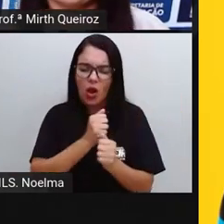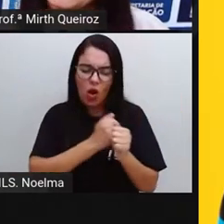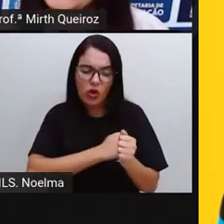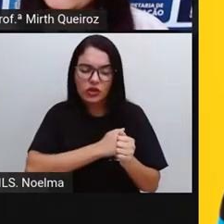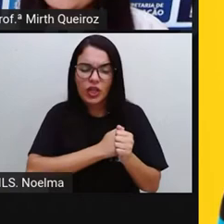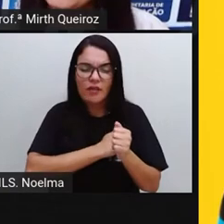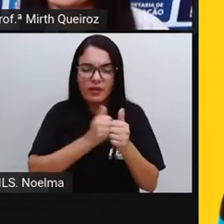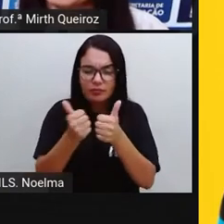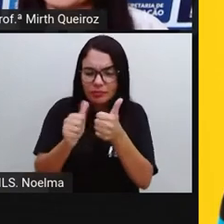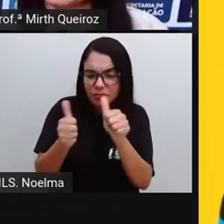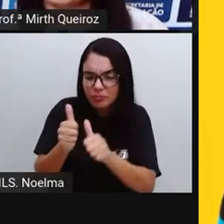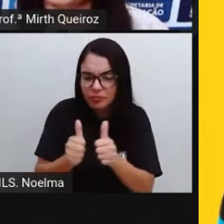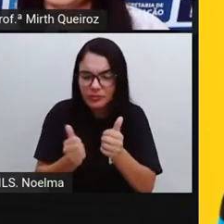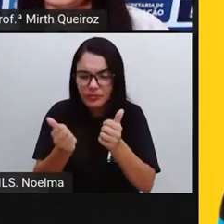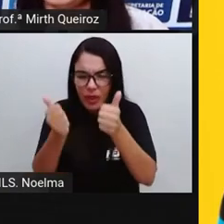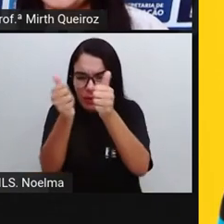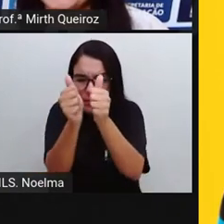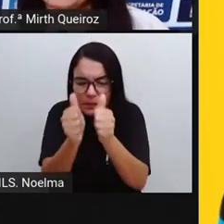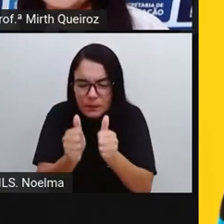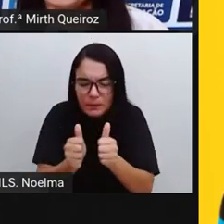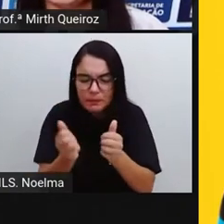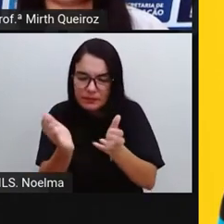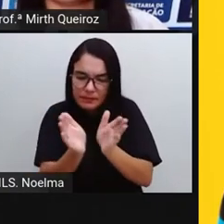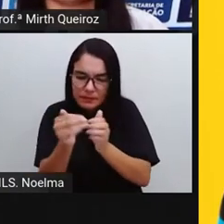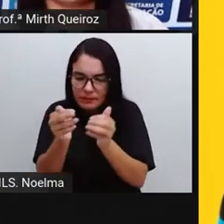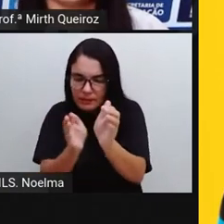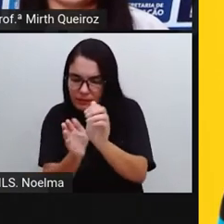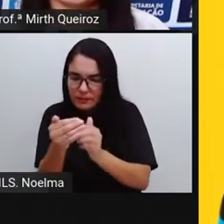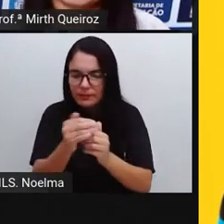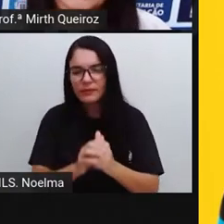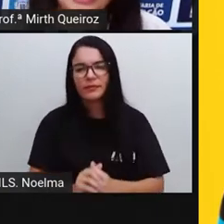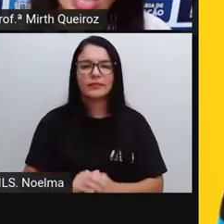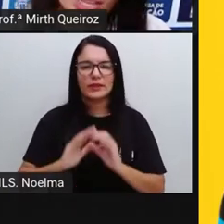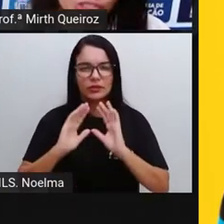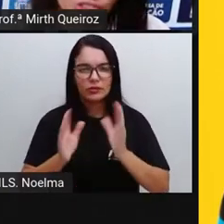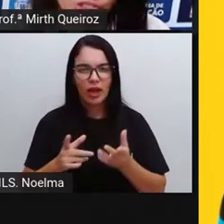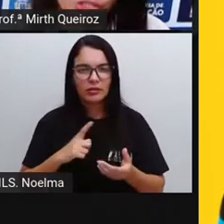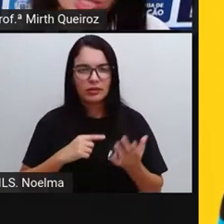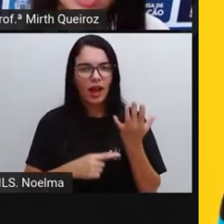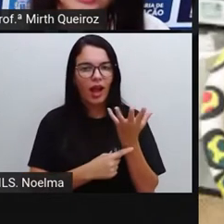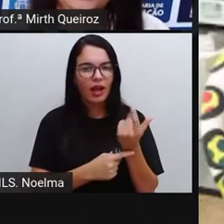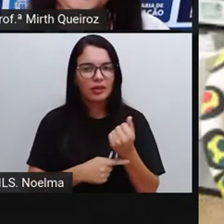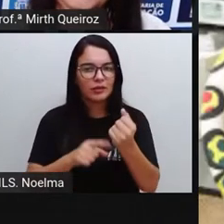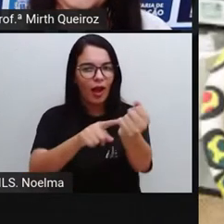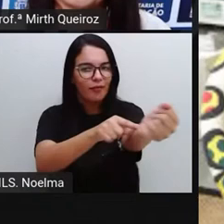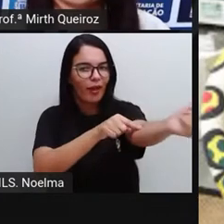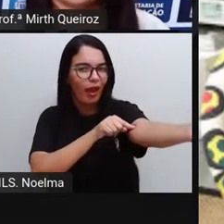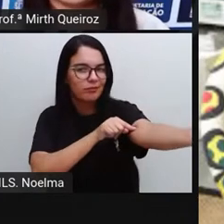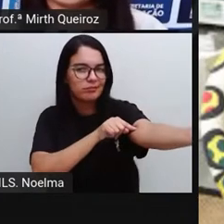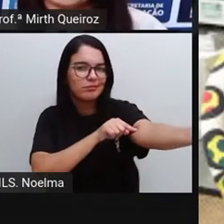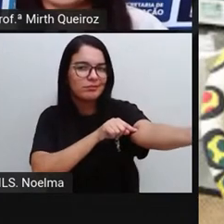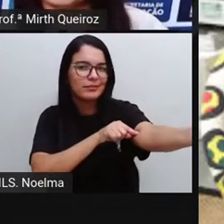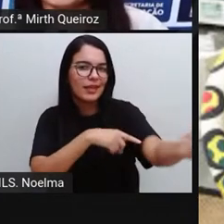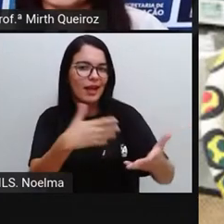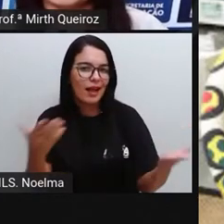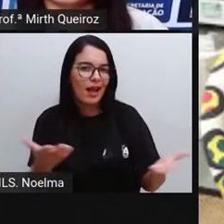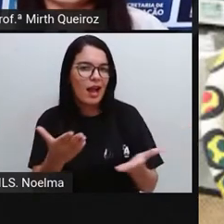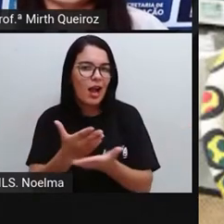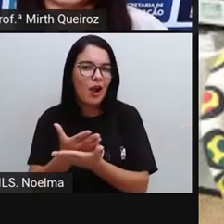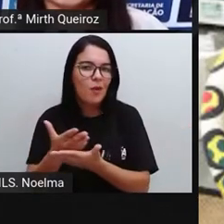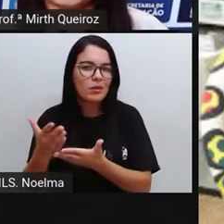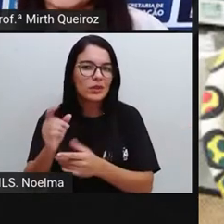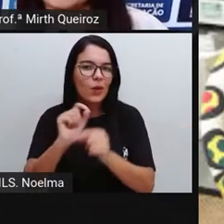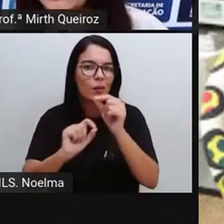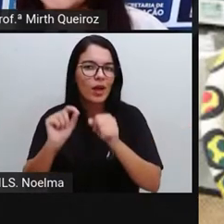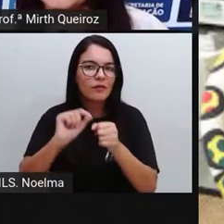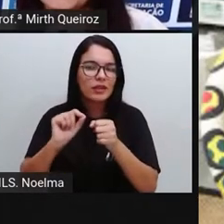Então desde muito cedo ele já manifestou essas tendências artísticas. Ele começou a fazer direito na